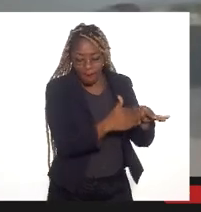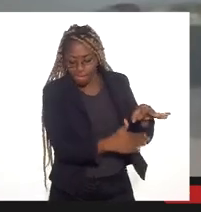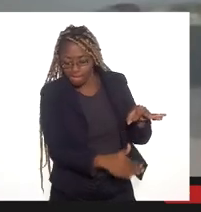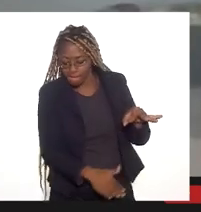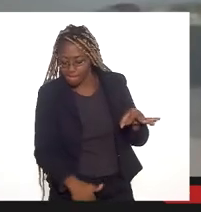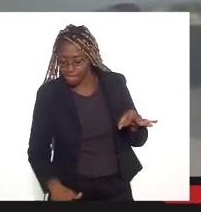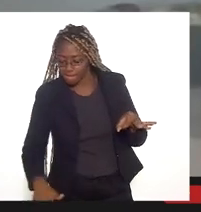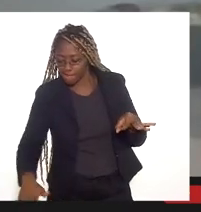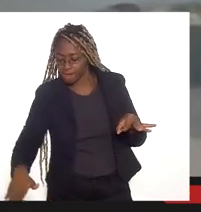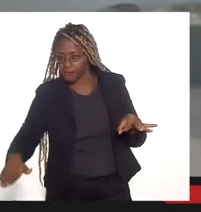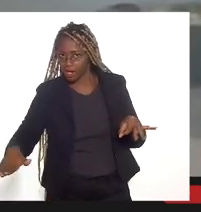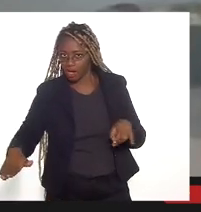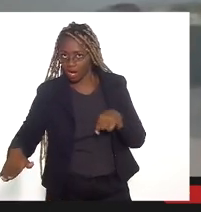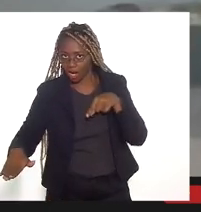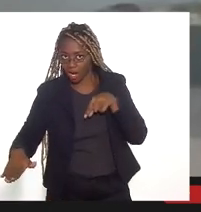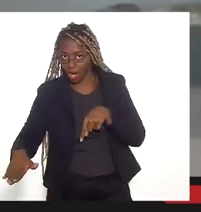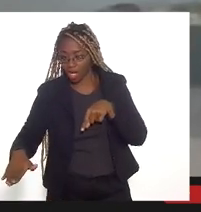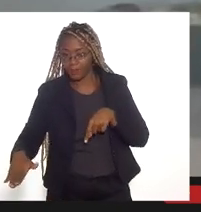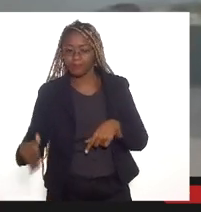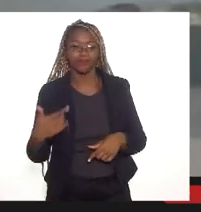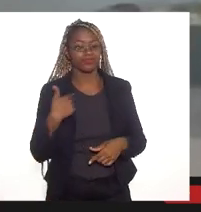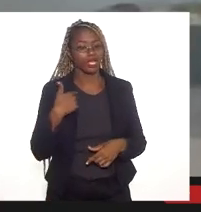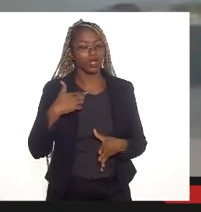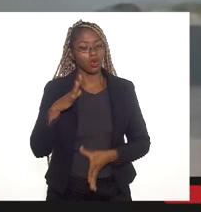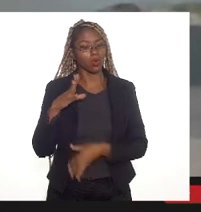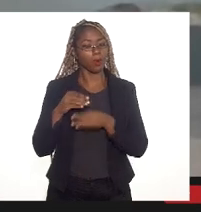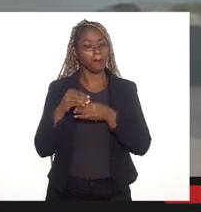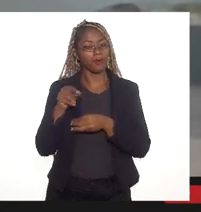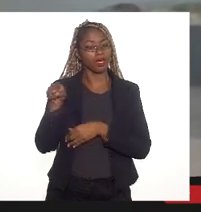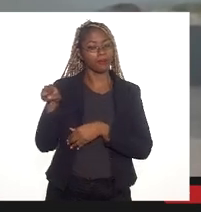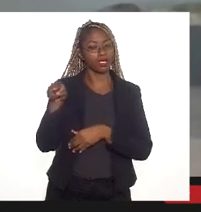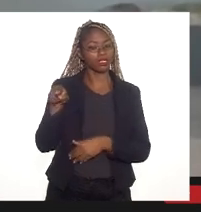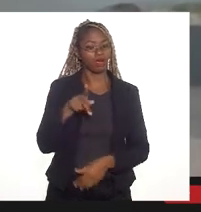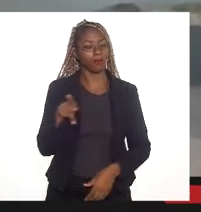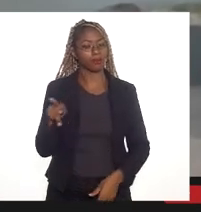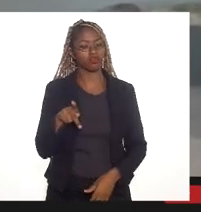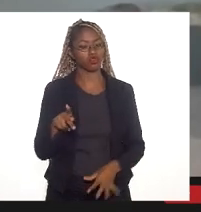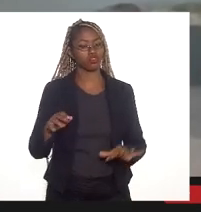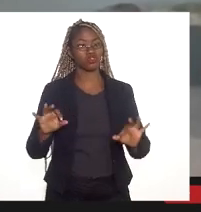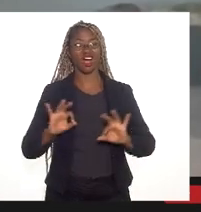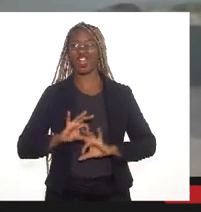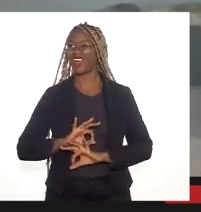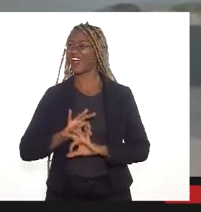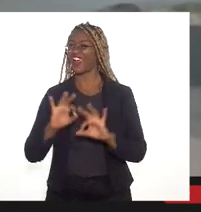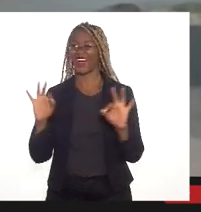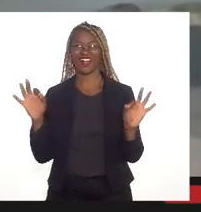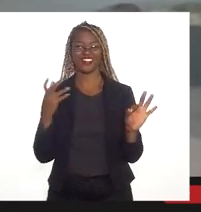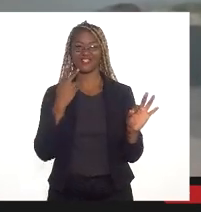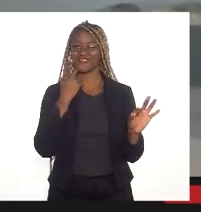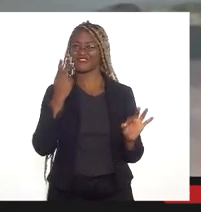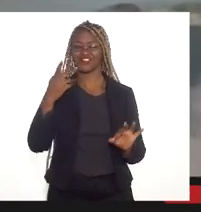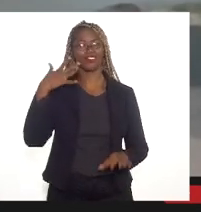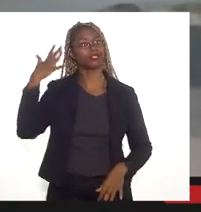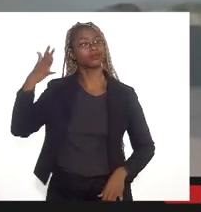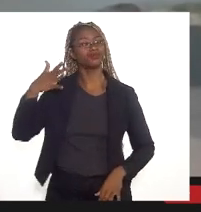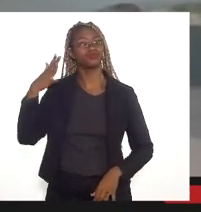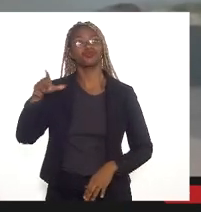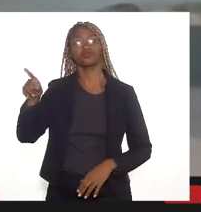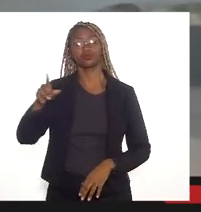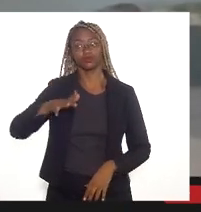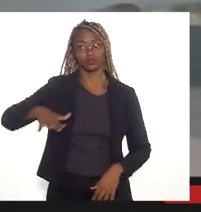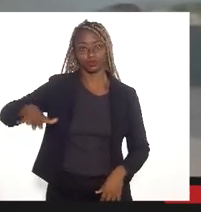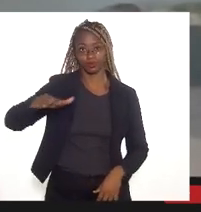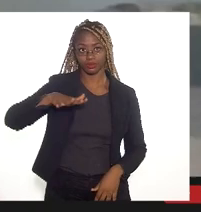bacia. Eu vou até complementar o que o Sebastião brilhantemente falou, o professor Sebastião, que essa região da